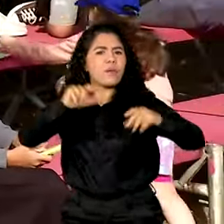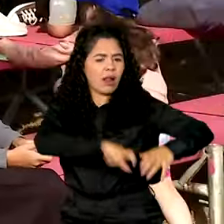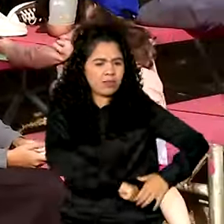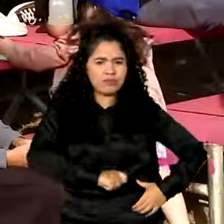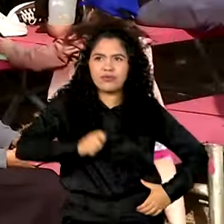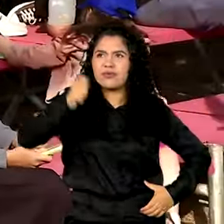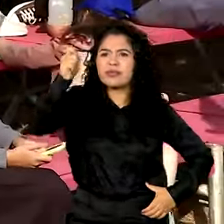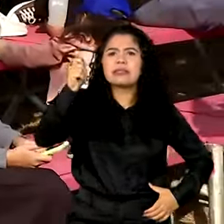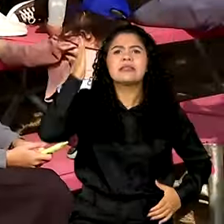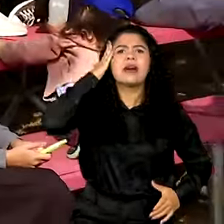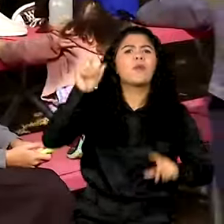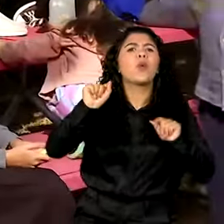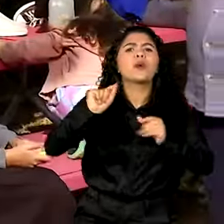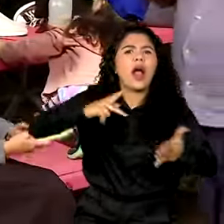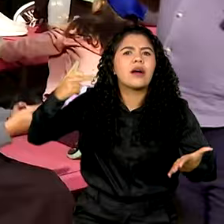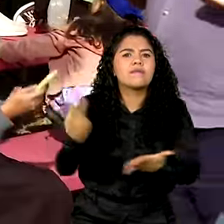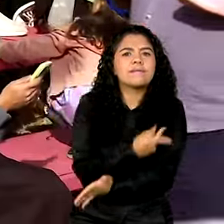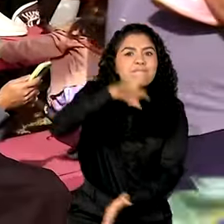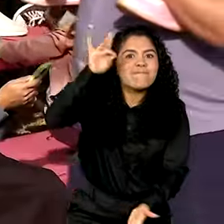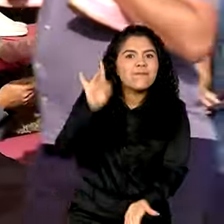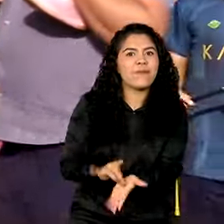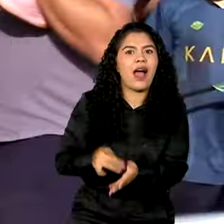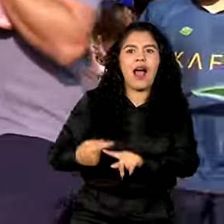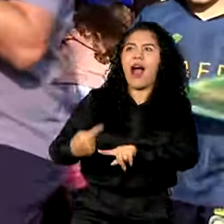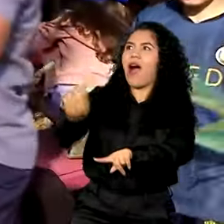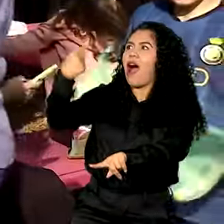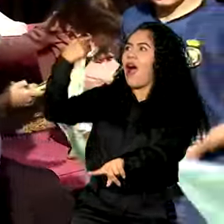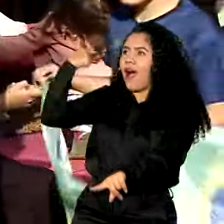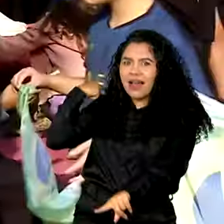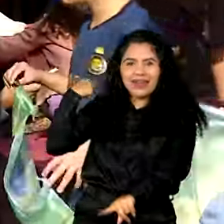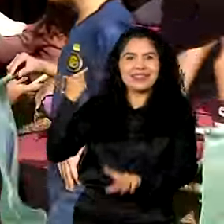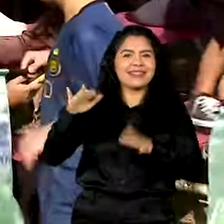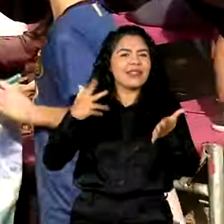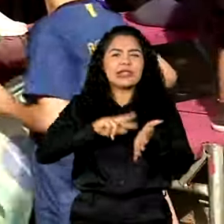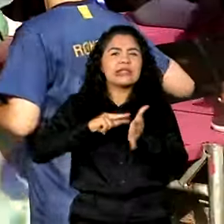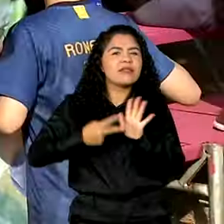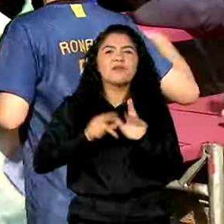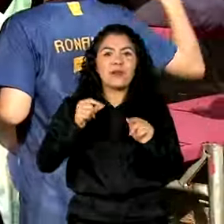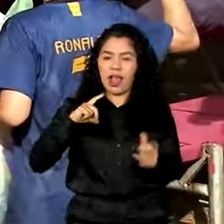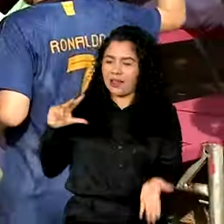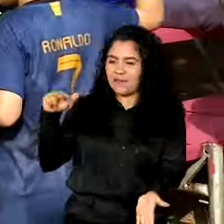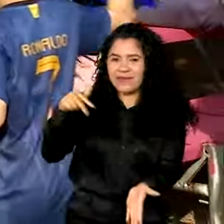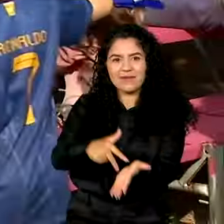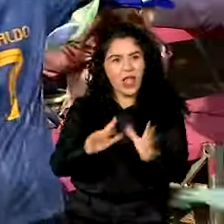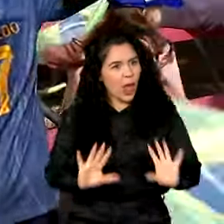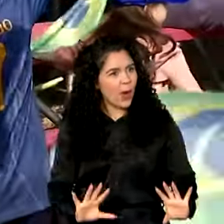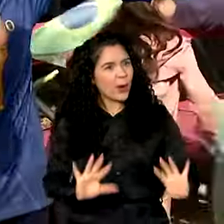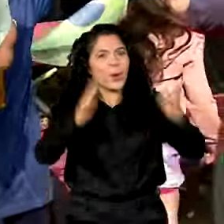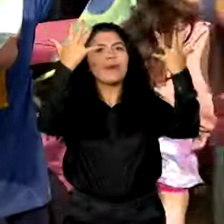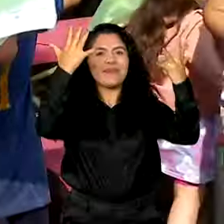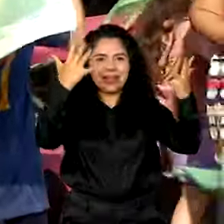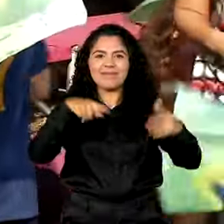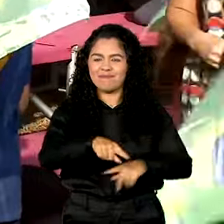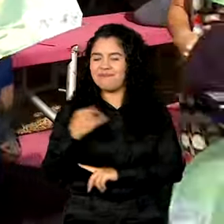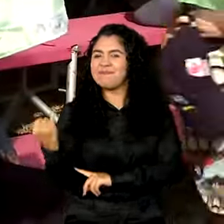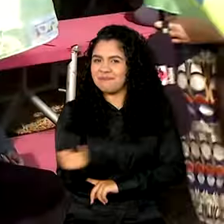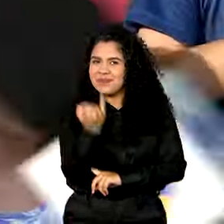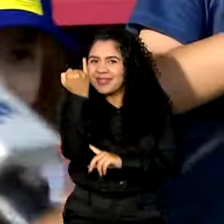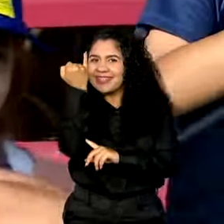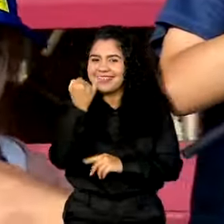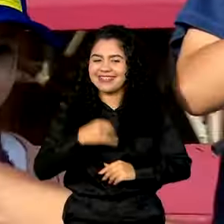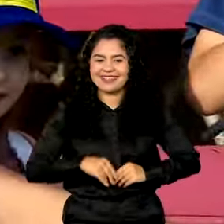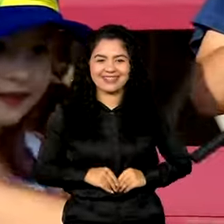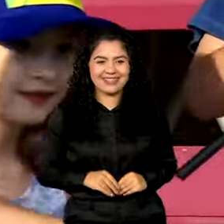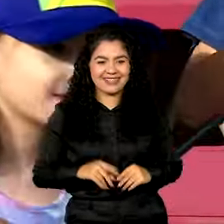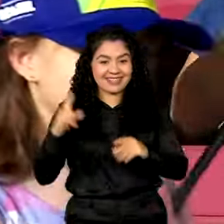saber de onde realmente vem a história. Então, vir para cá é como se a gente comemorasse a nossa independência. Então, eu acho super importante todo ano vir.